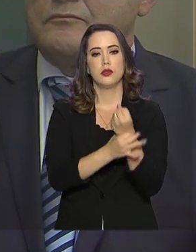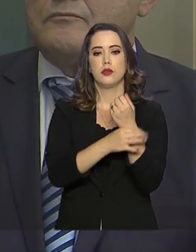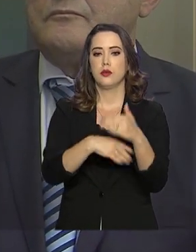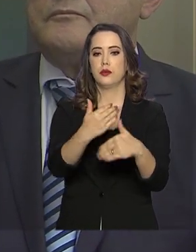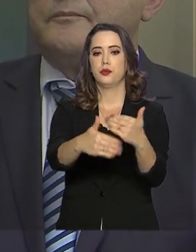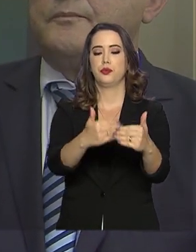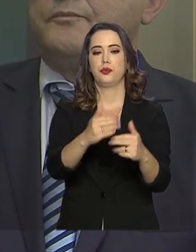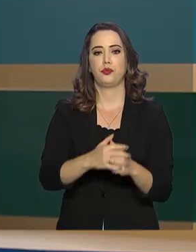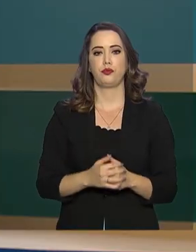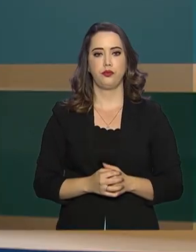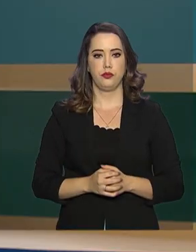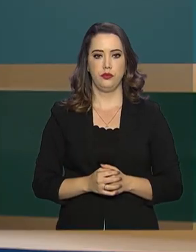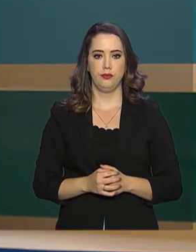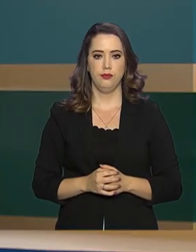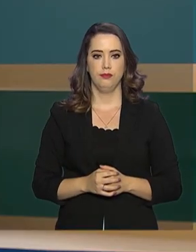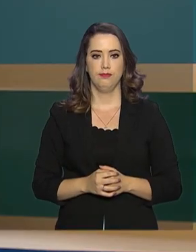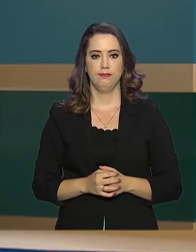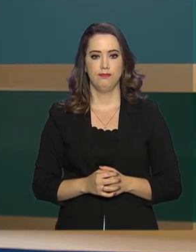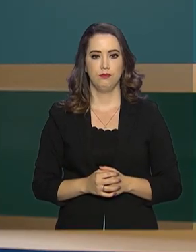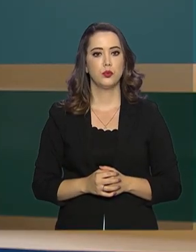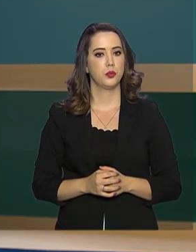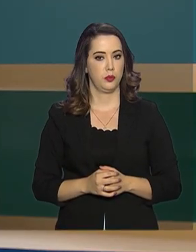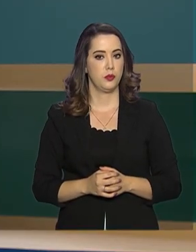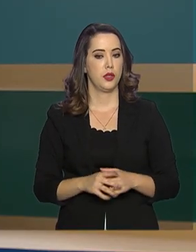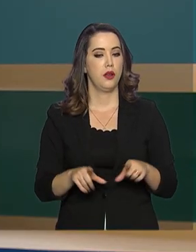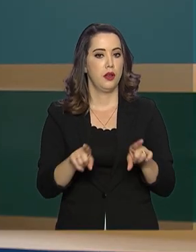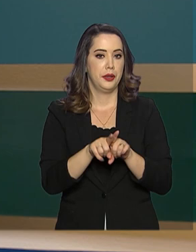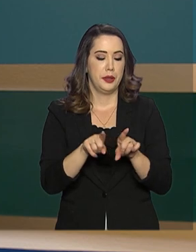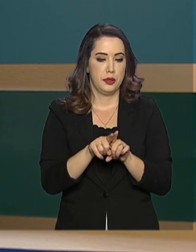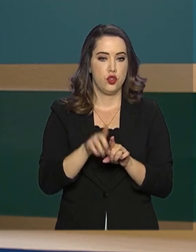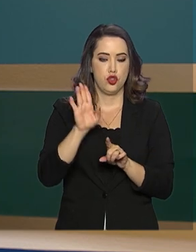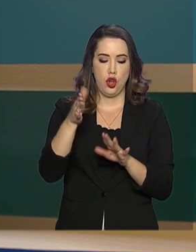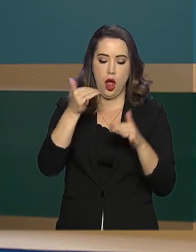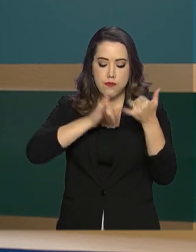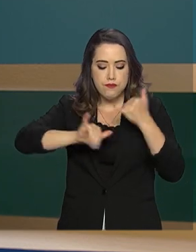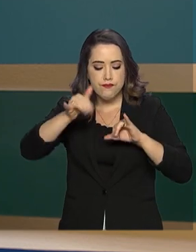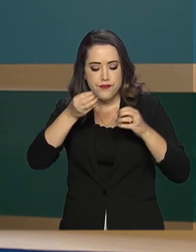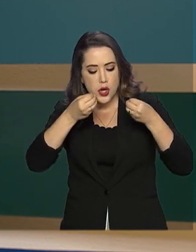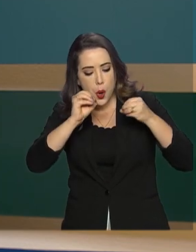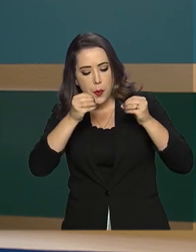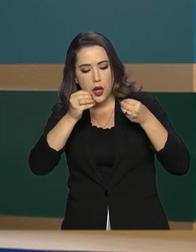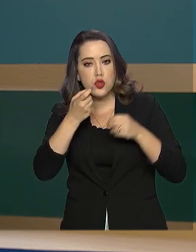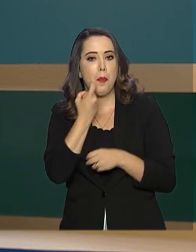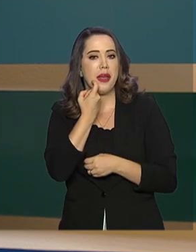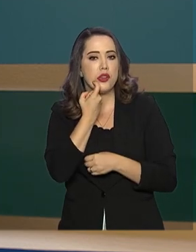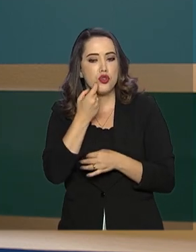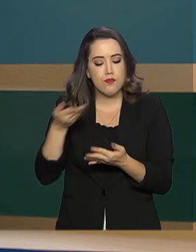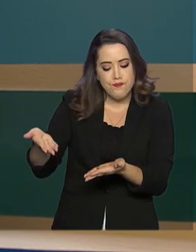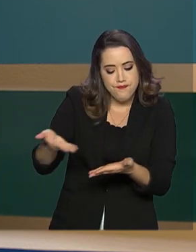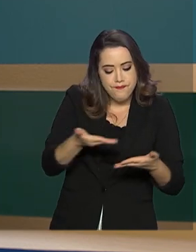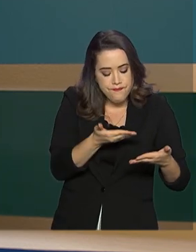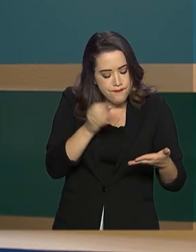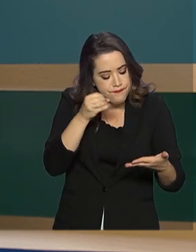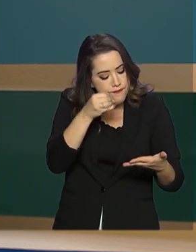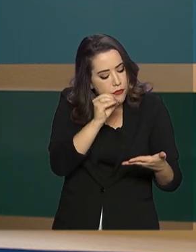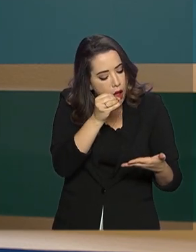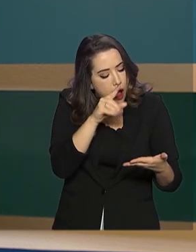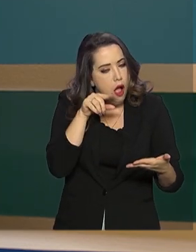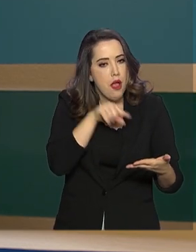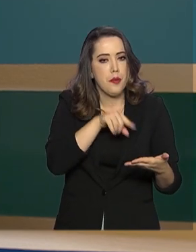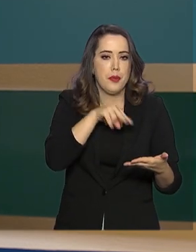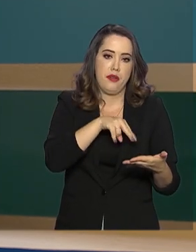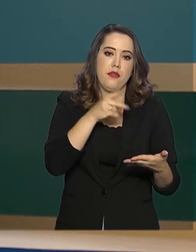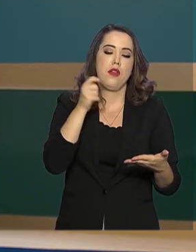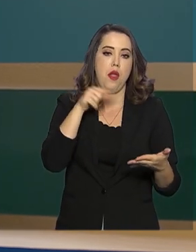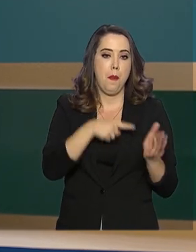desenvolvimento sustentável. Exames feitos em amostras de pescado do litoral nordestino atingido pelo vazamento de